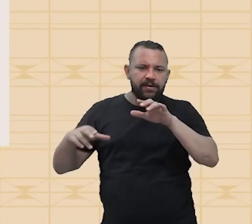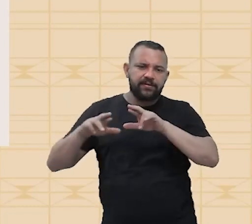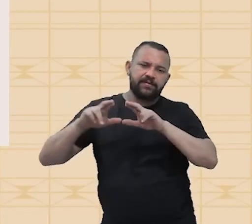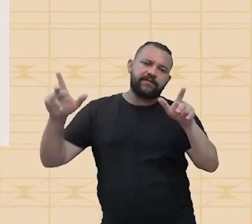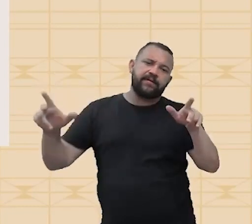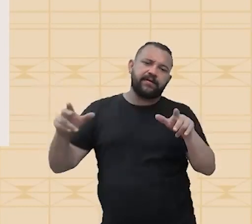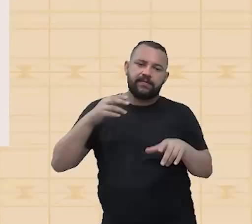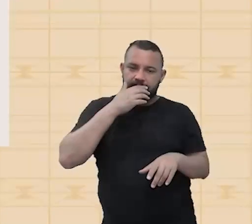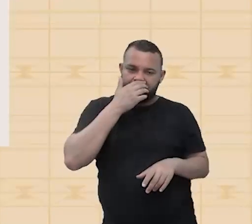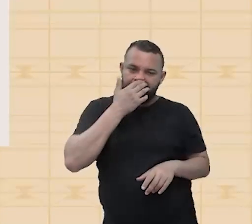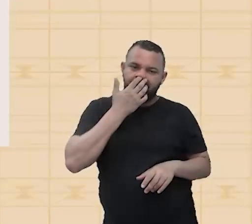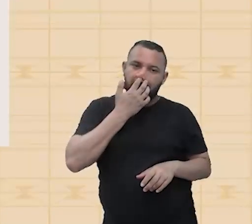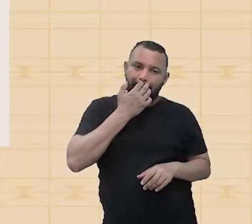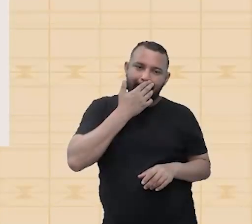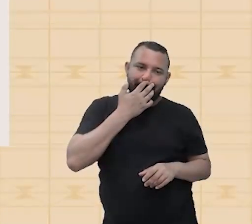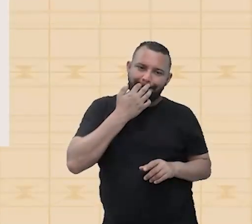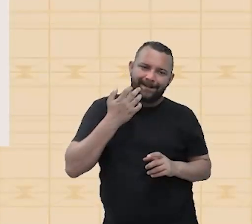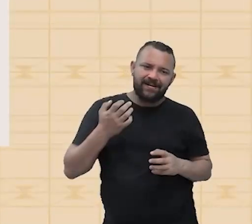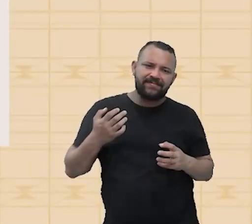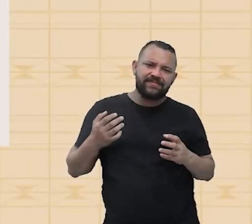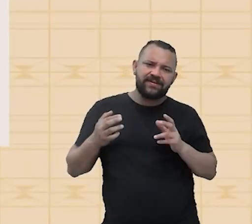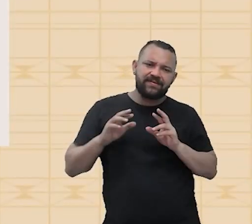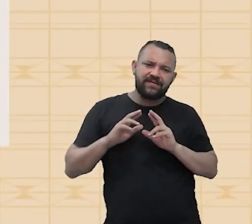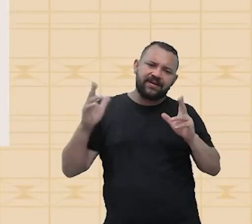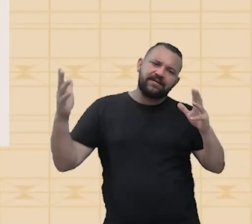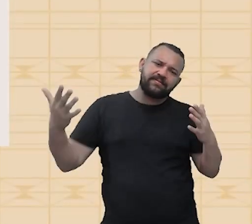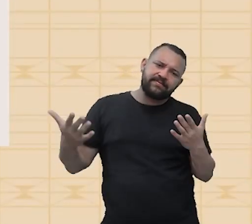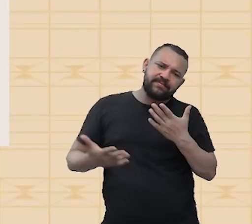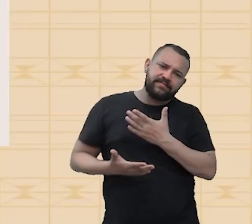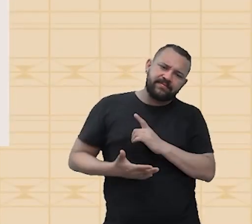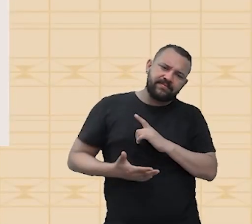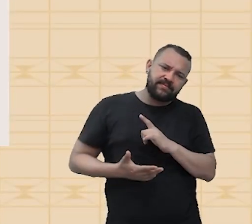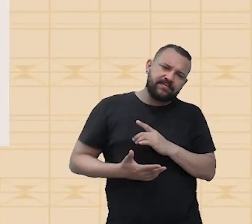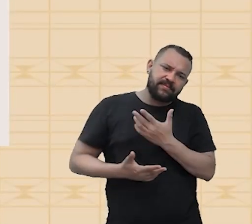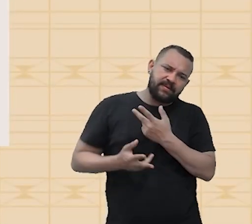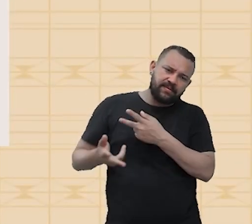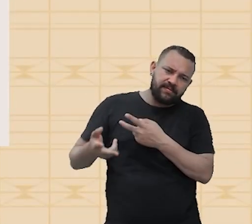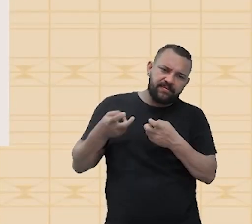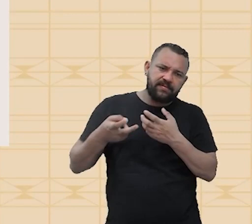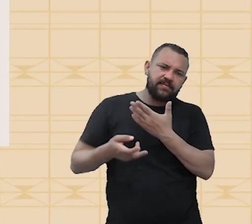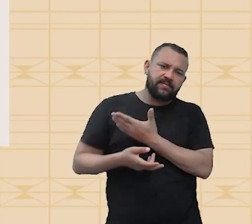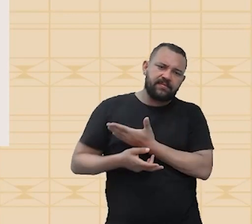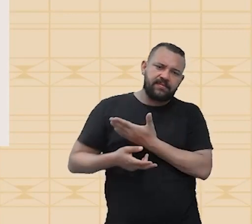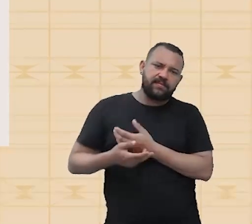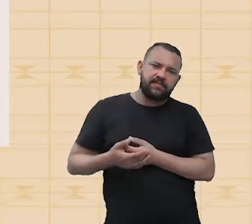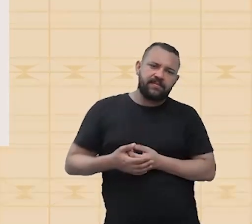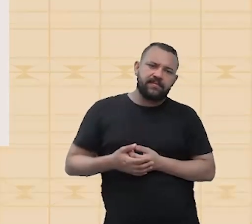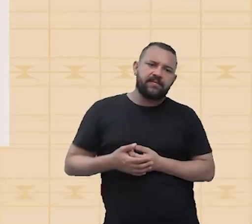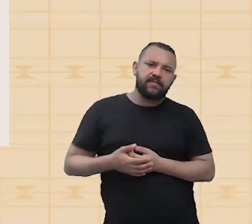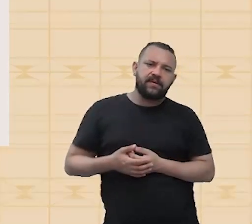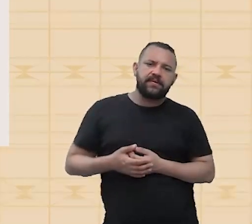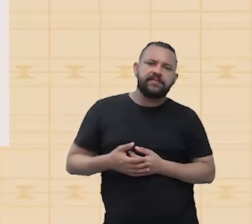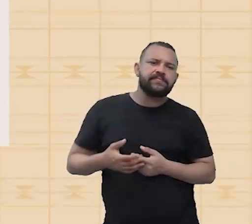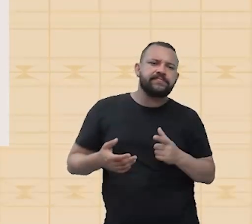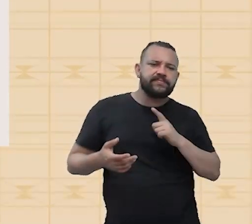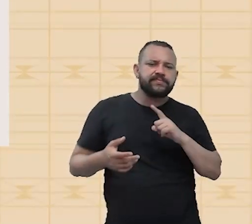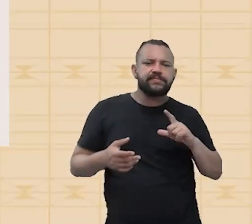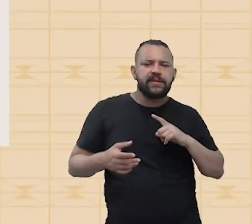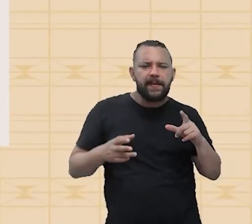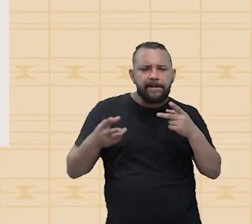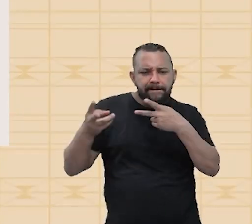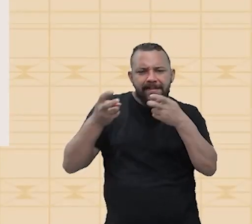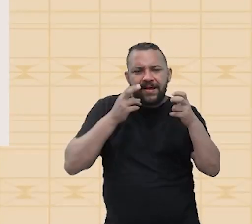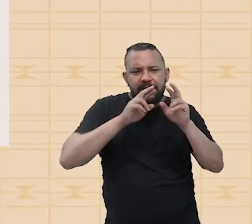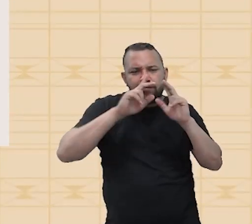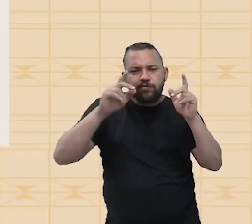diferente, tendo um timbre diferente. Então, perceba que esse timbre é essa qualidade fisiológica que lhe distingue um